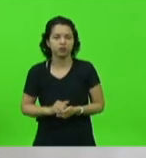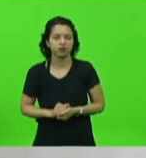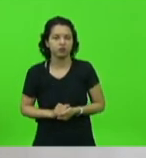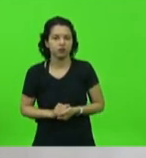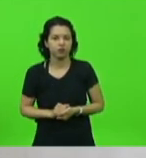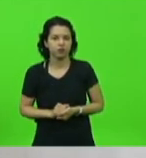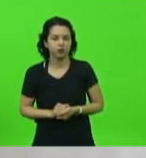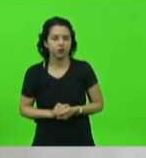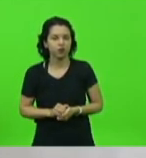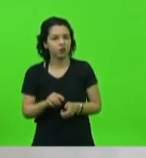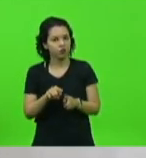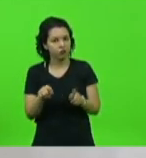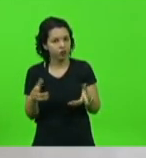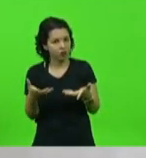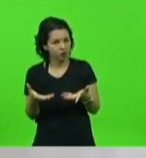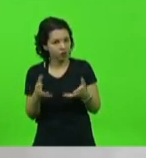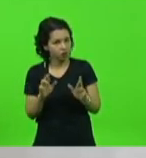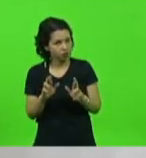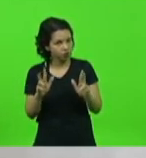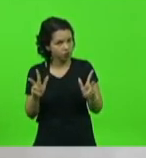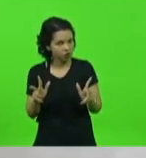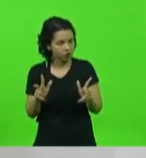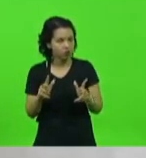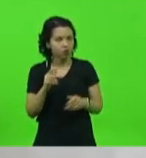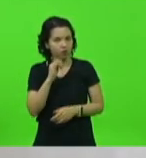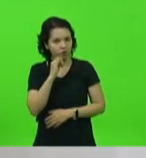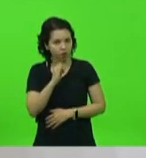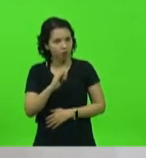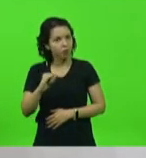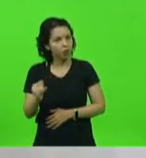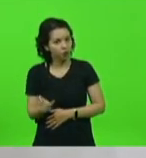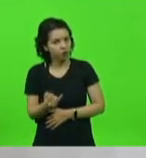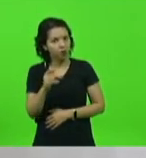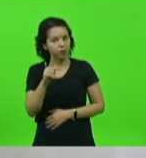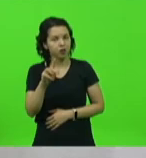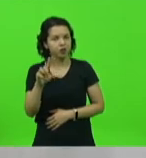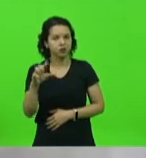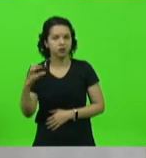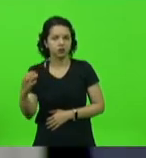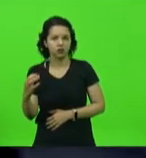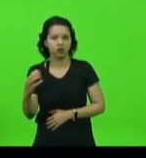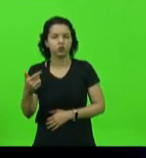querem aqui algo diferente, eu digo, aproveitem o PLC 2012,